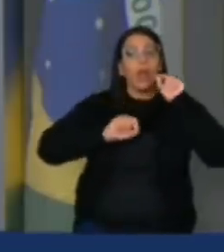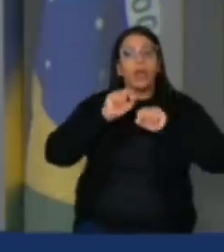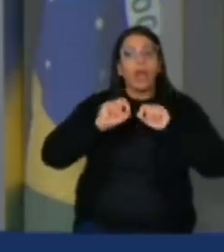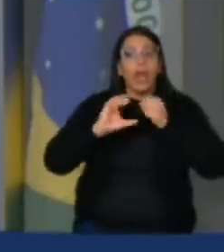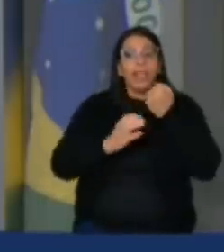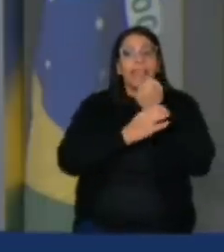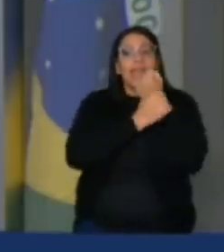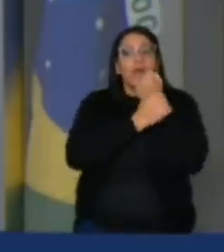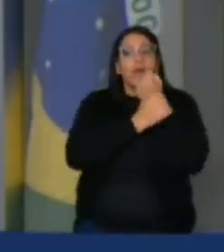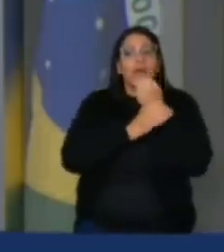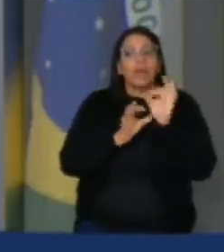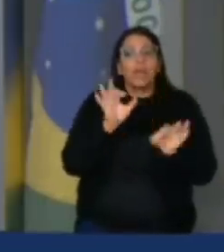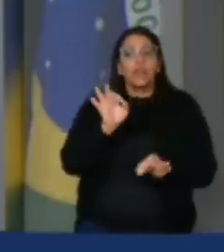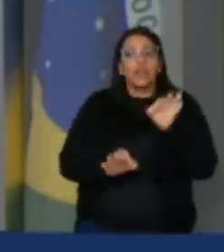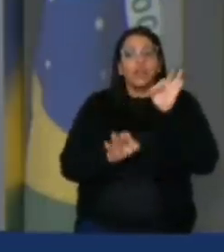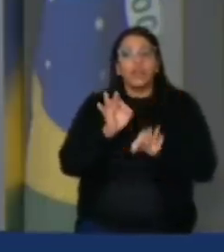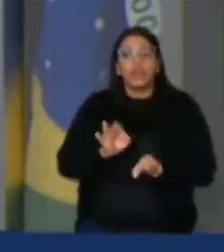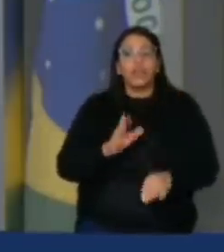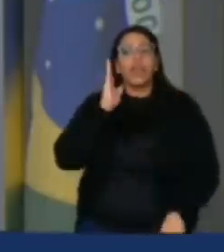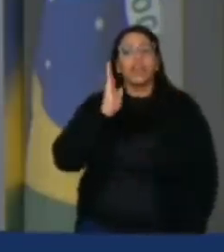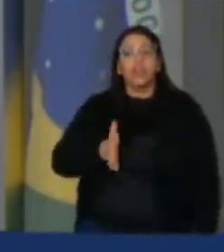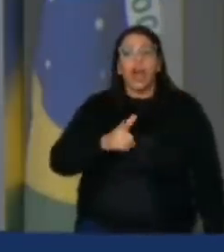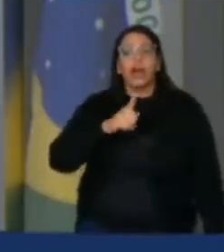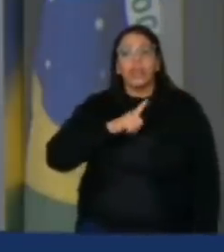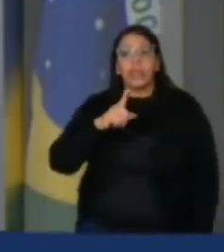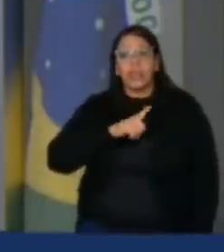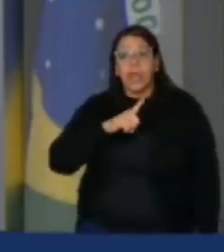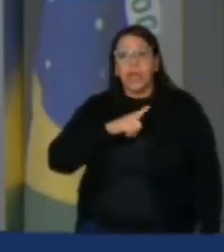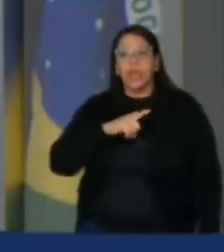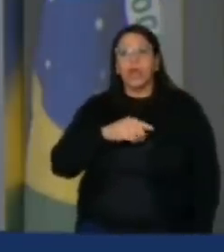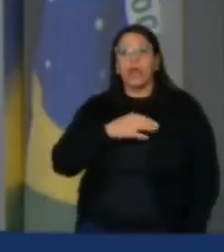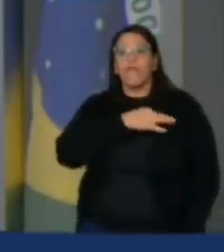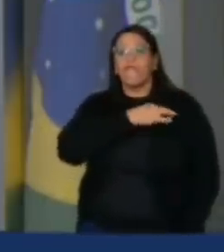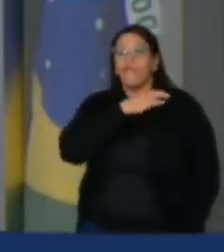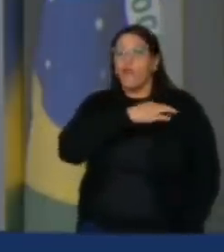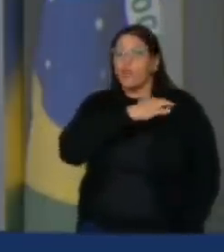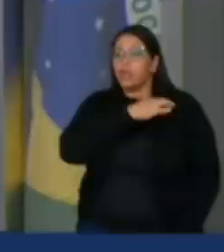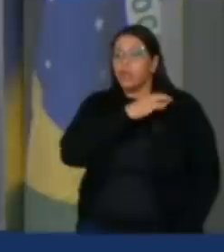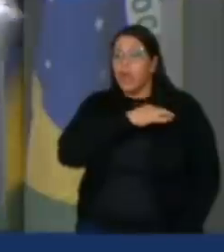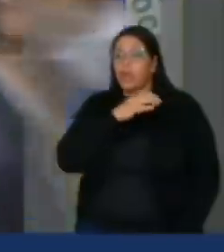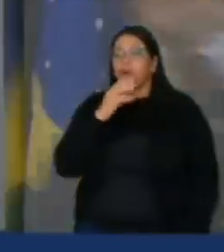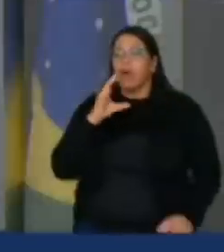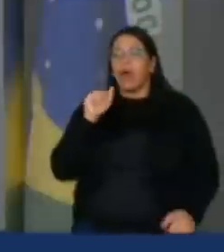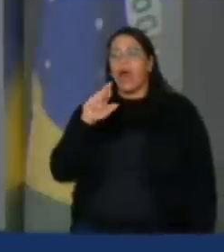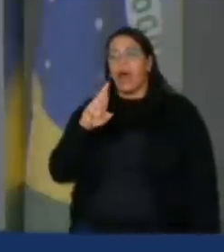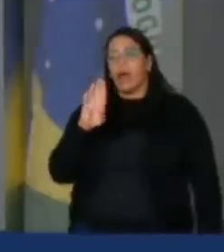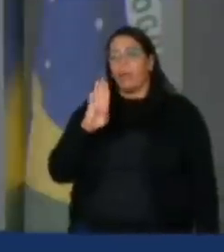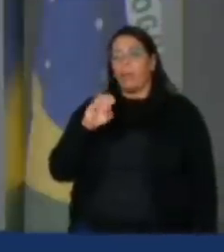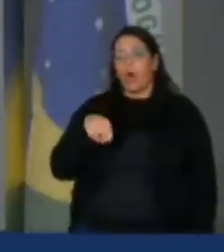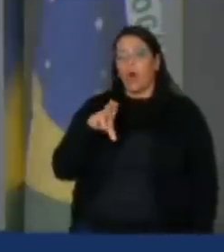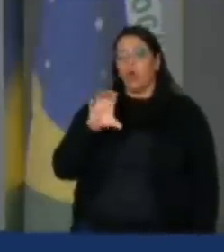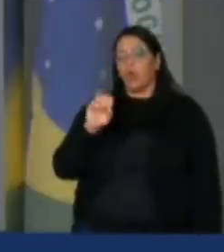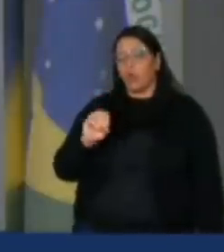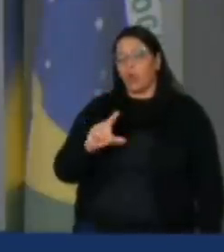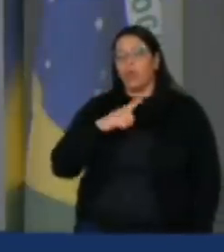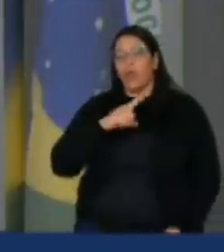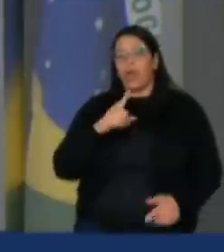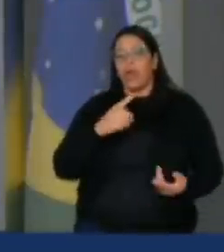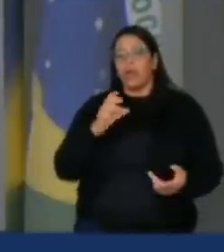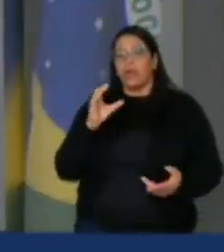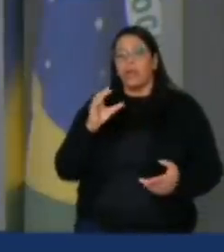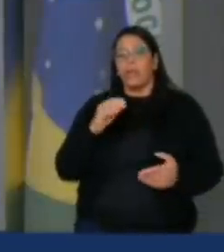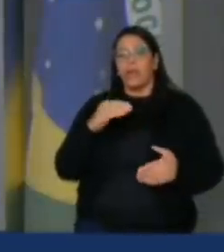segurança jurídica para um mercado que já existe, que o mercado voluntário de carbono e tentarmos com isso acelerar e aumentar